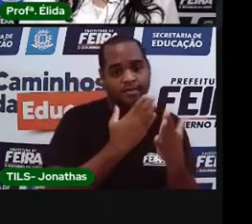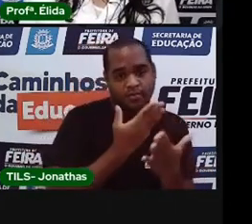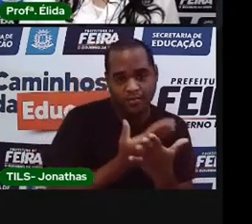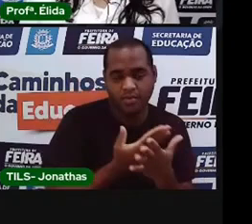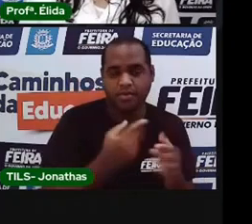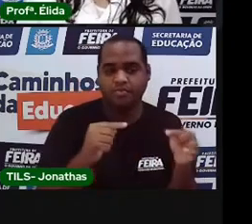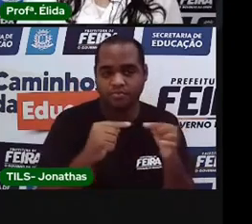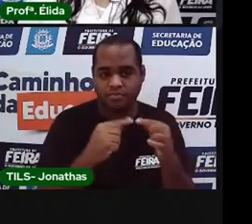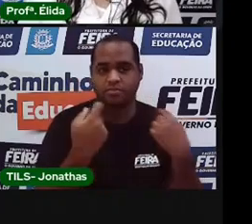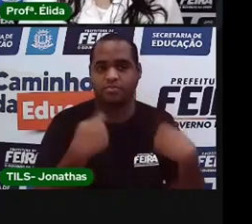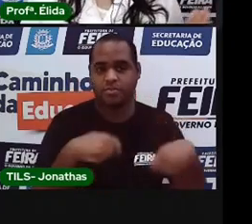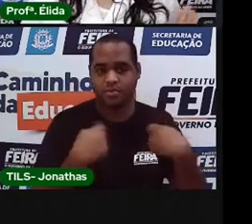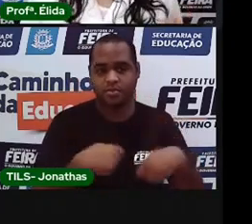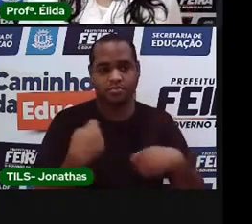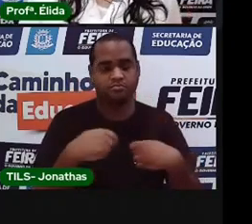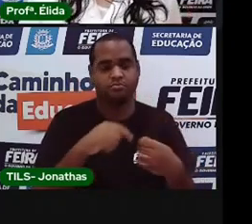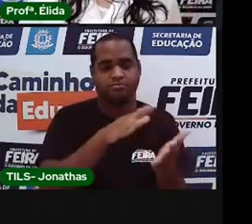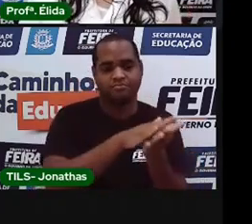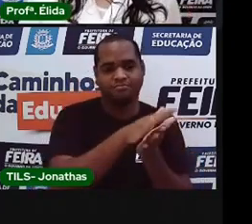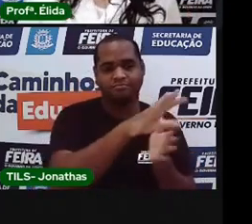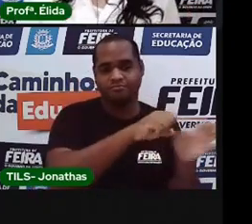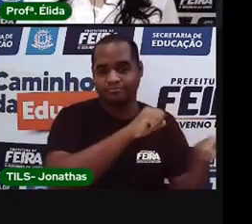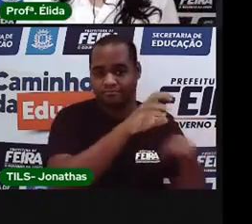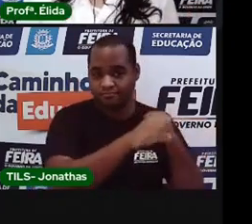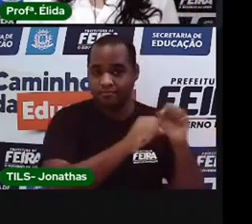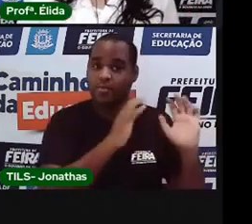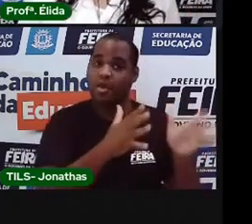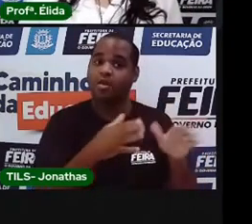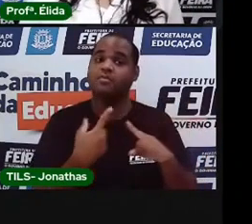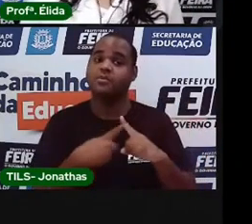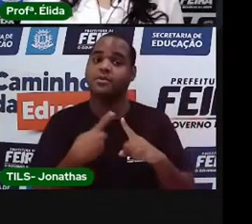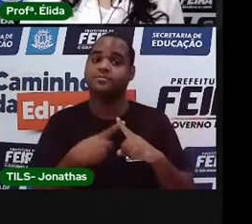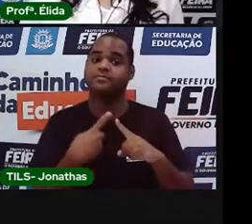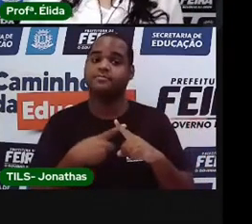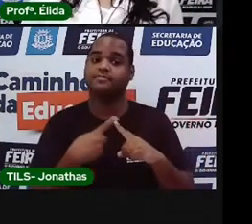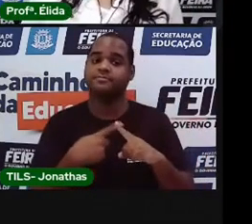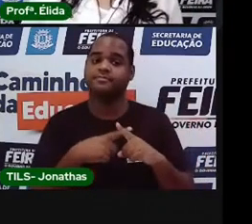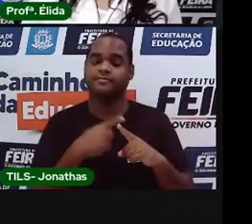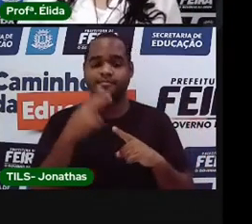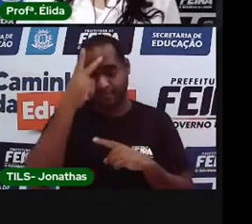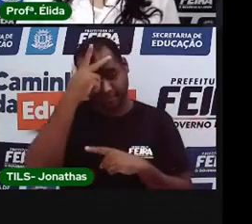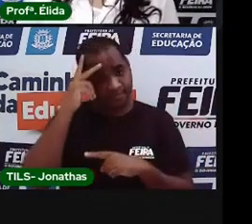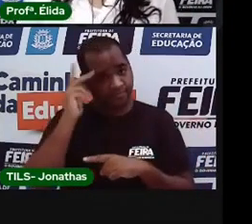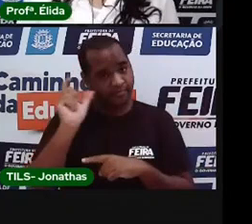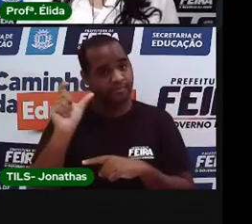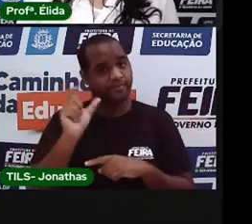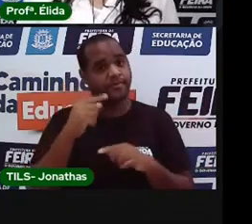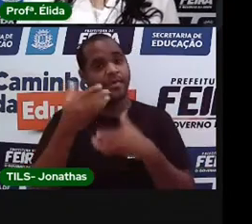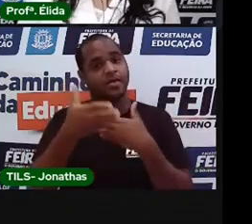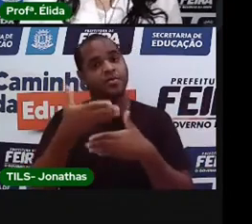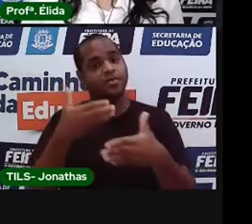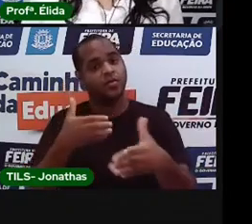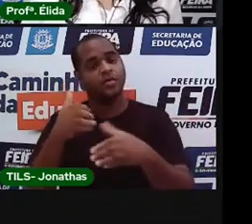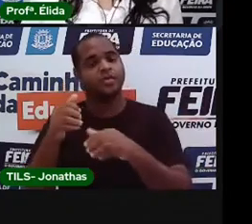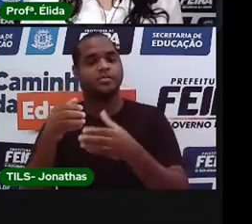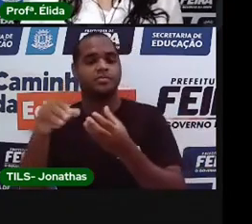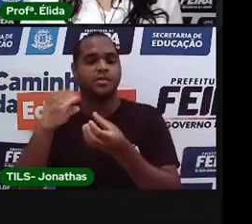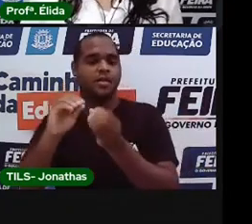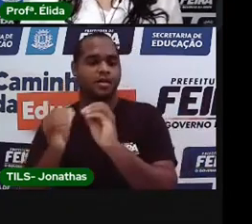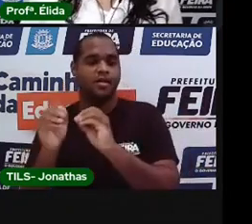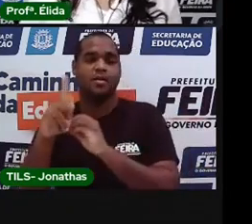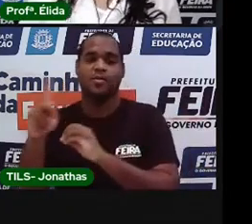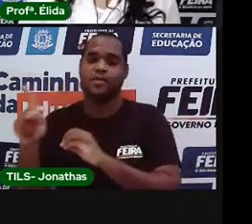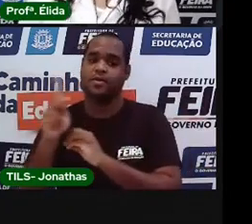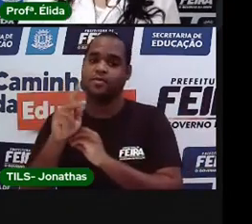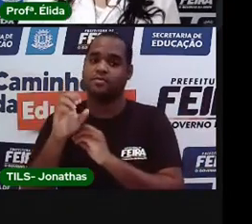com as atividades que você pegou lá. Por quê? Porque quem vai fazer a troca do bilhete É o seu